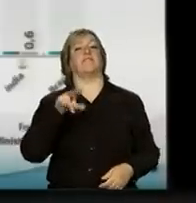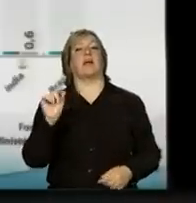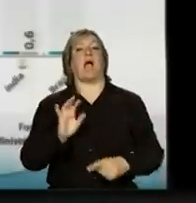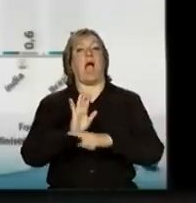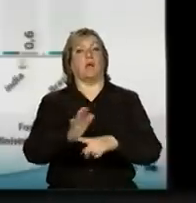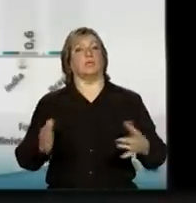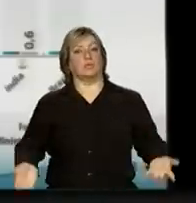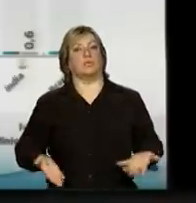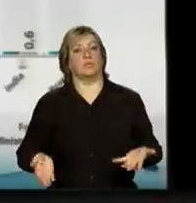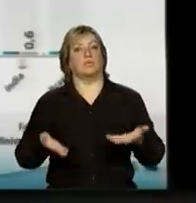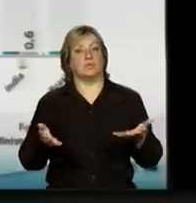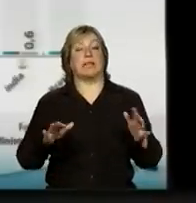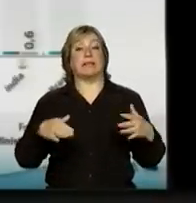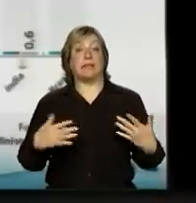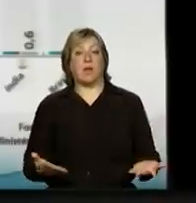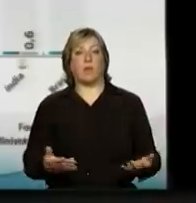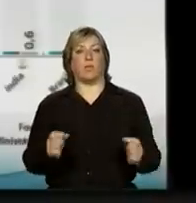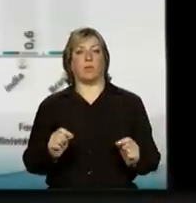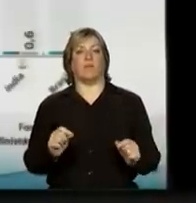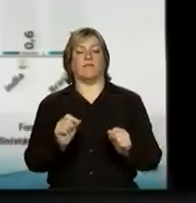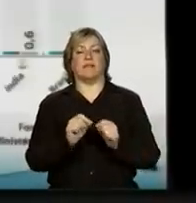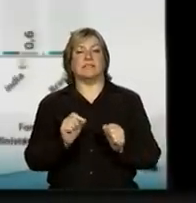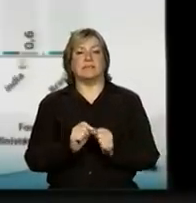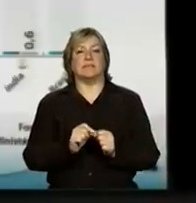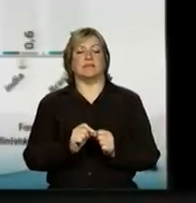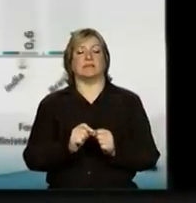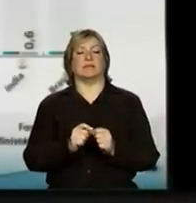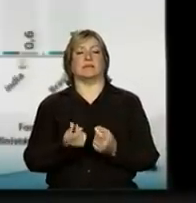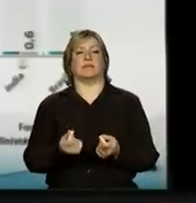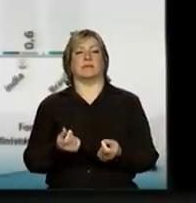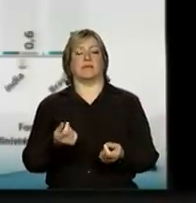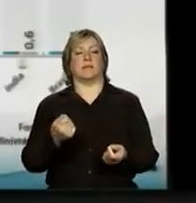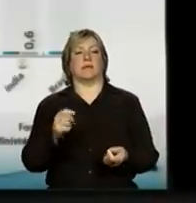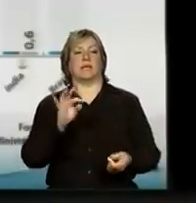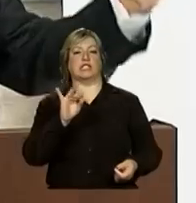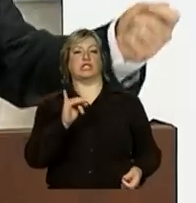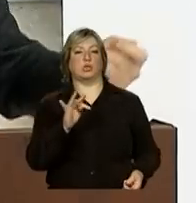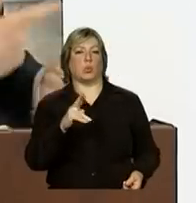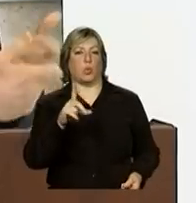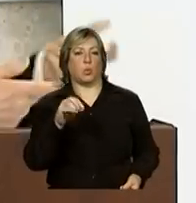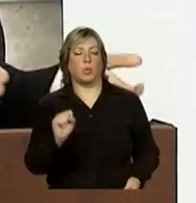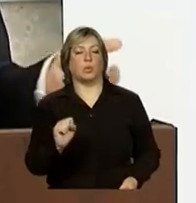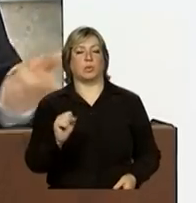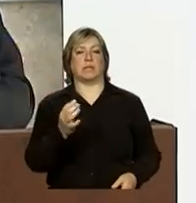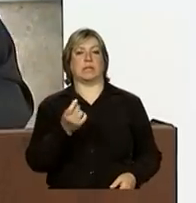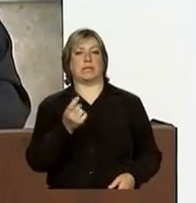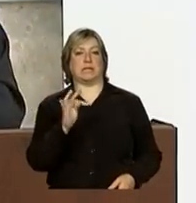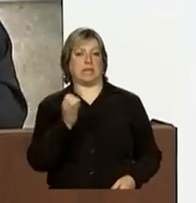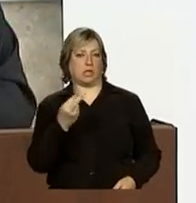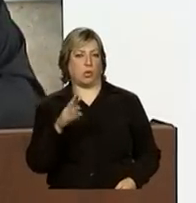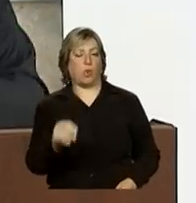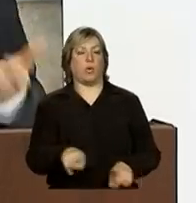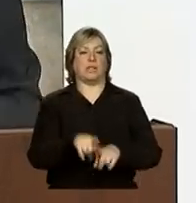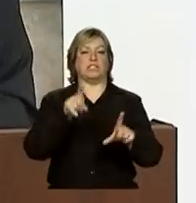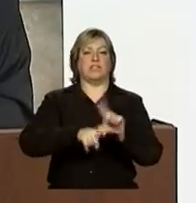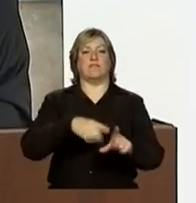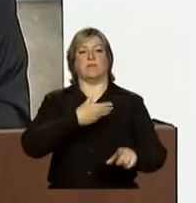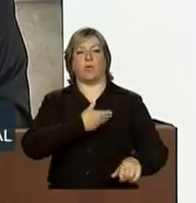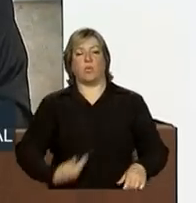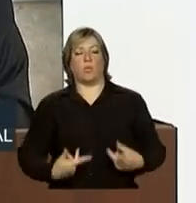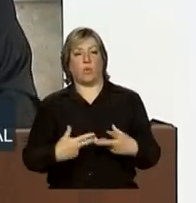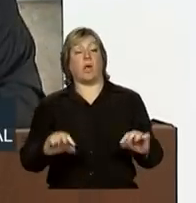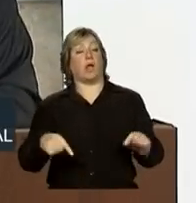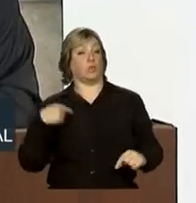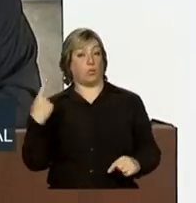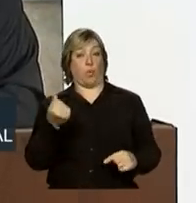estimulado. Então, em vez de fazer aplicação em títulos do tesouro, dívida pública, os poupadores